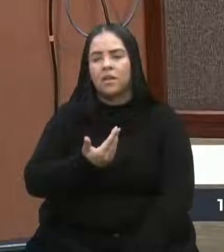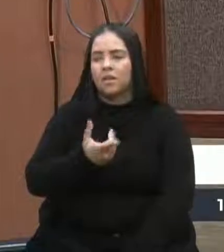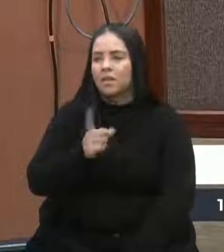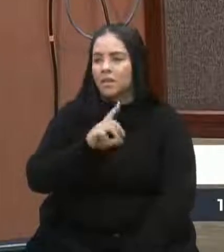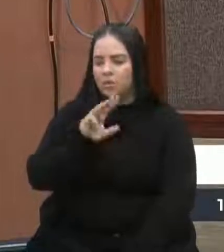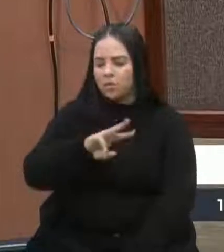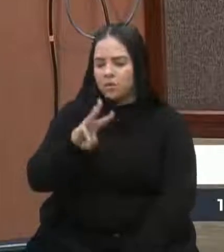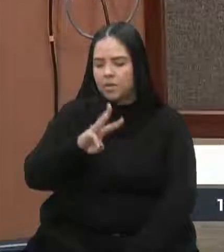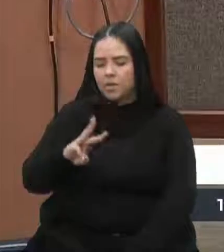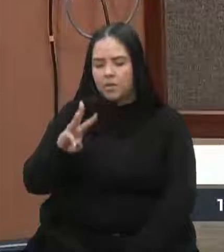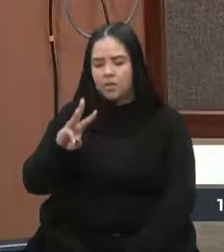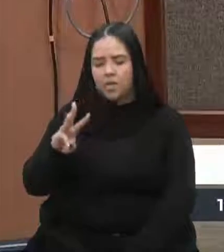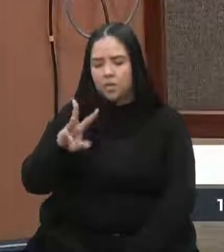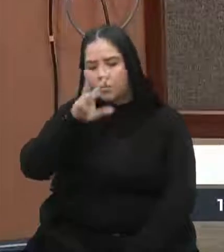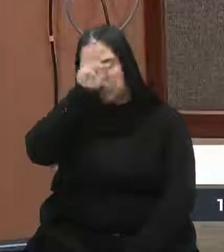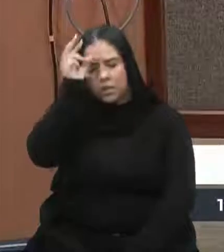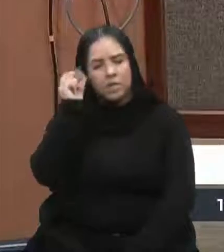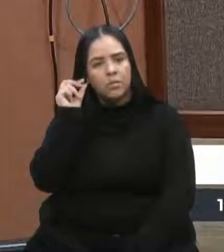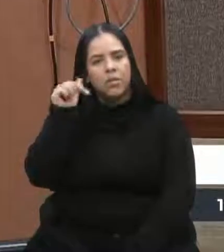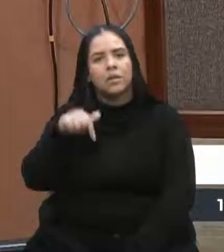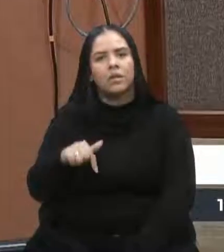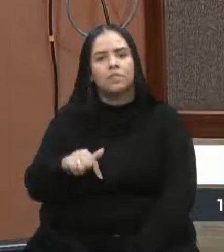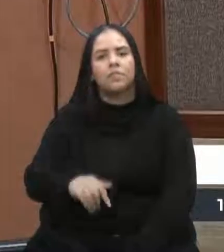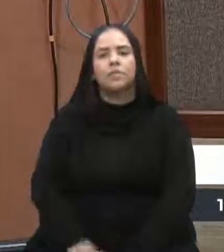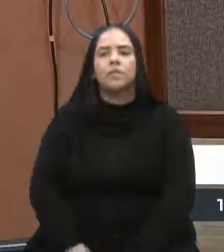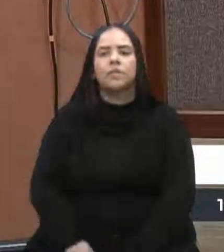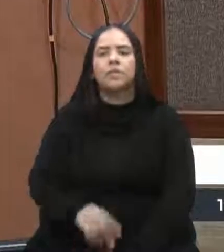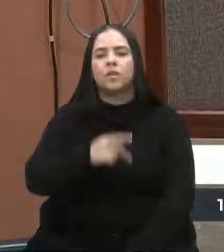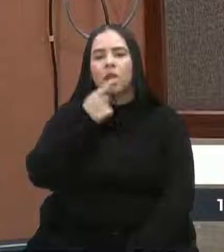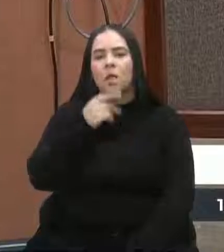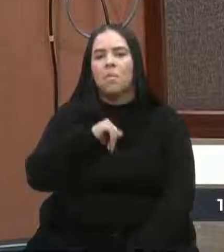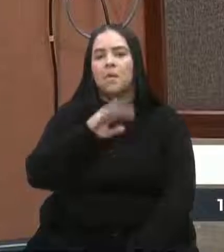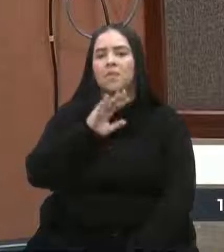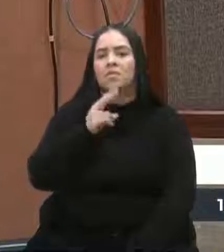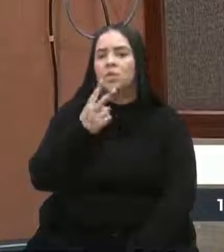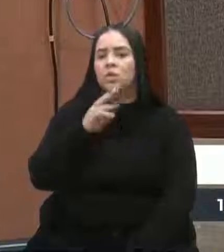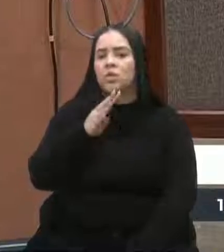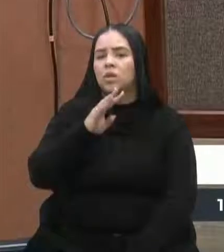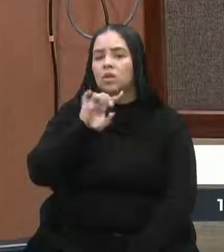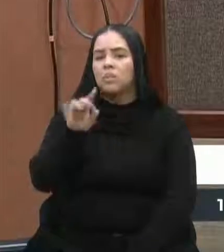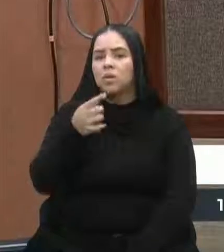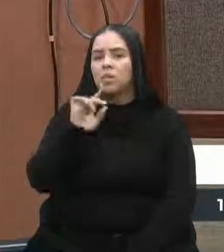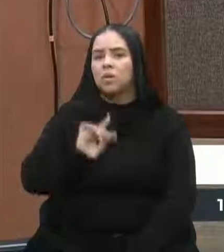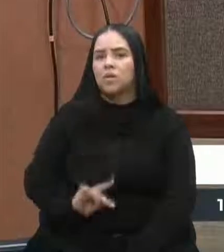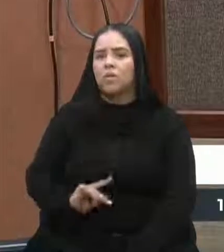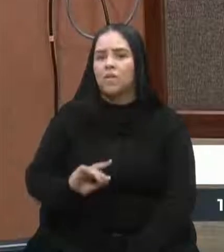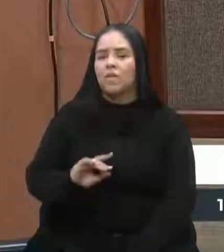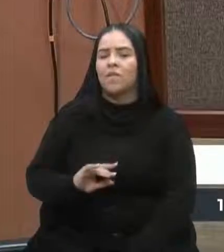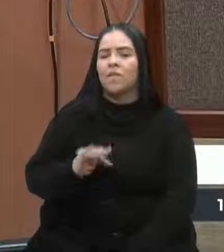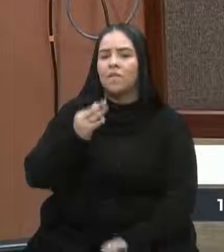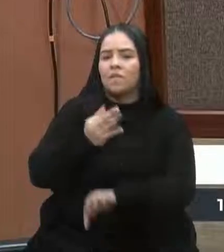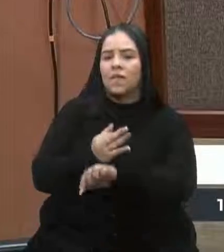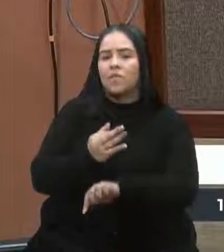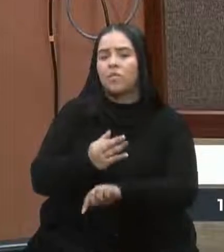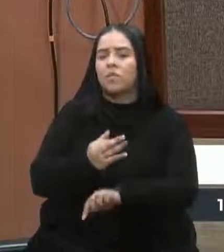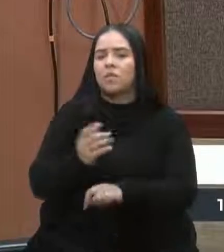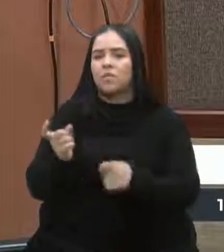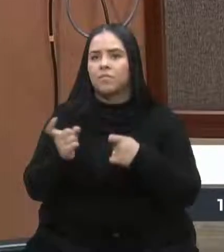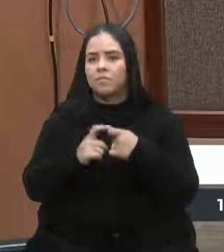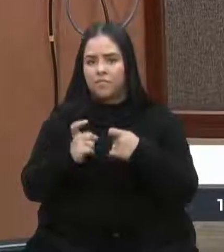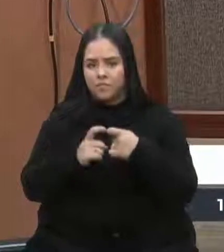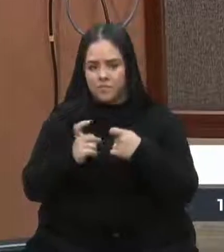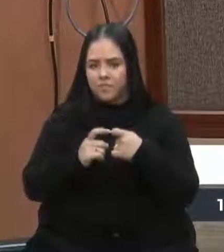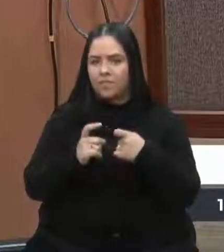do município aqui, falando que mais de 24 mil pessoas faltaram a consultas na rede pública de saúde no primeiro